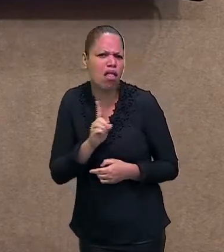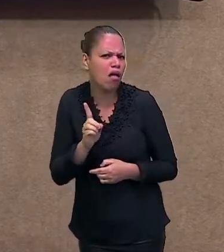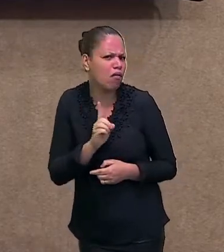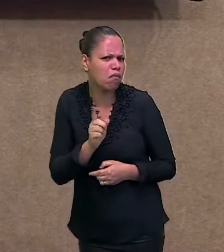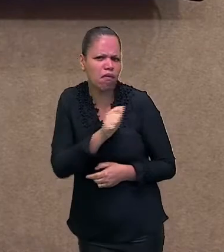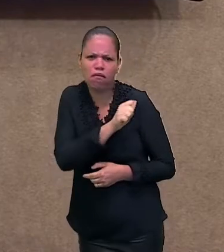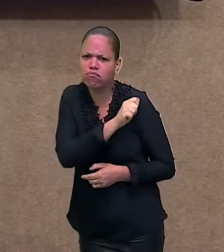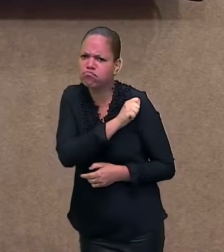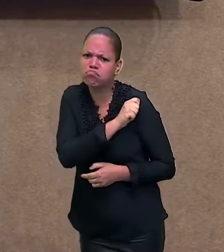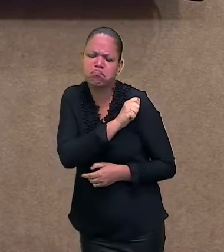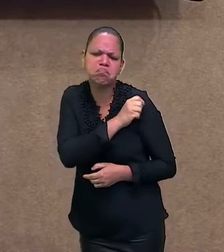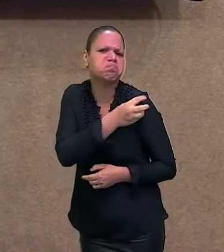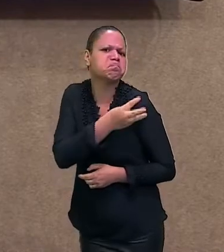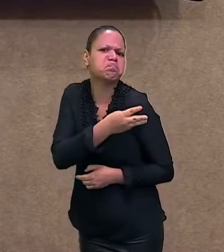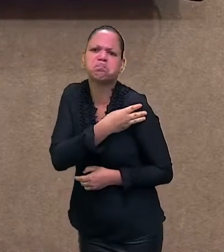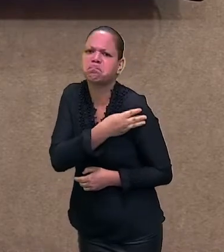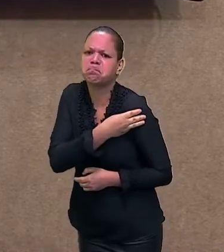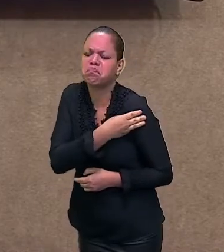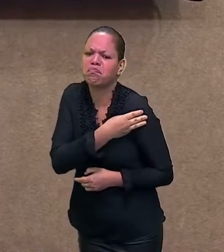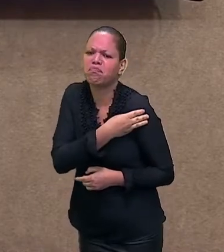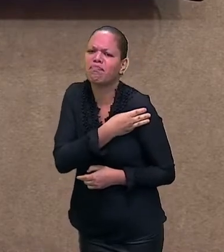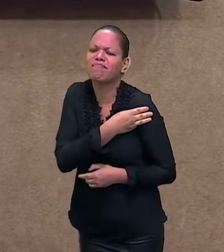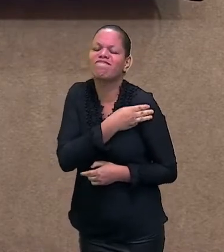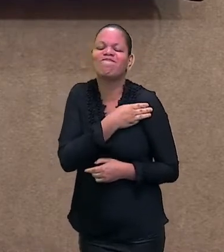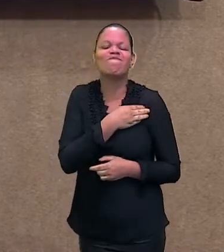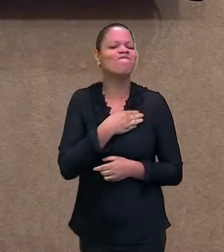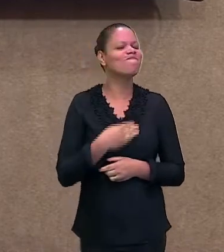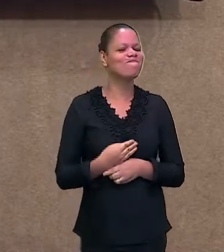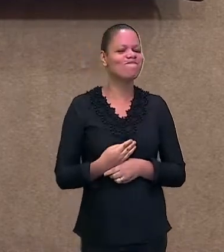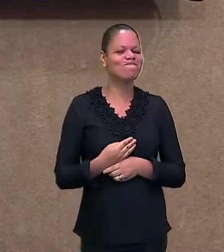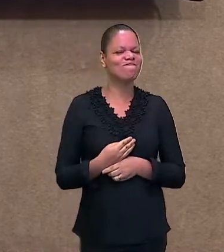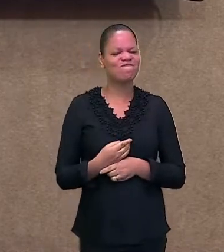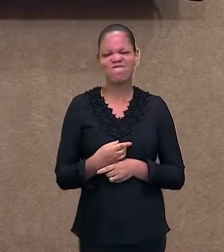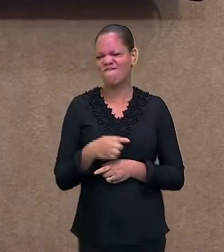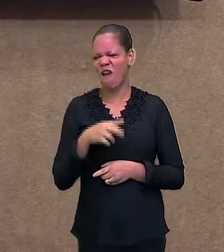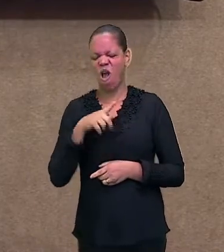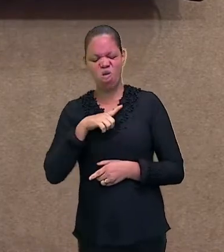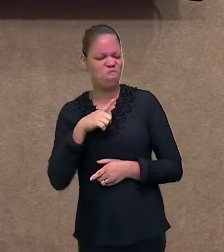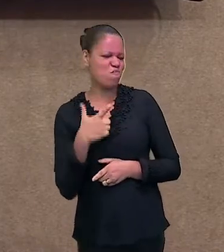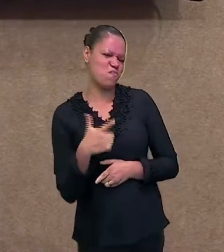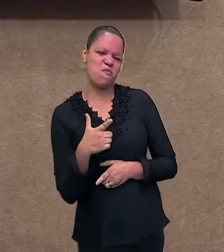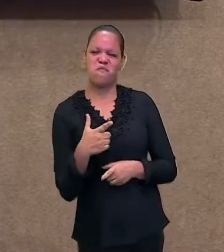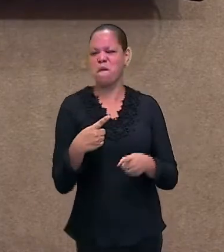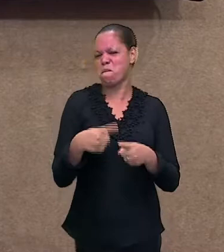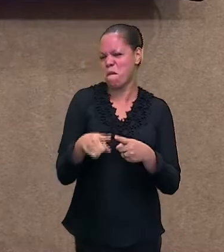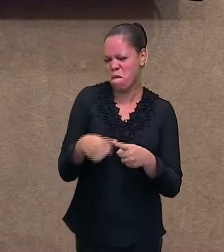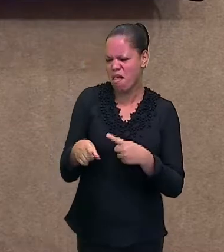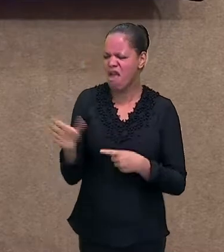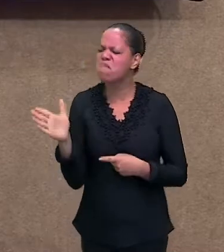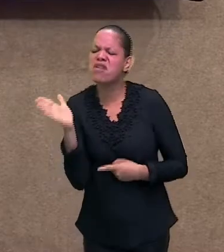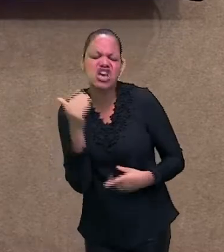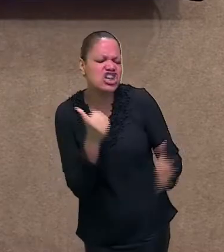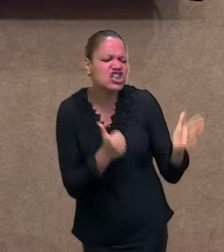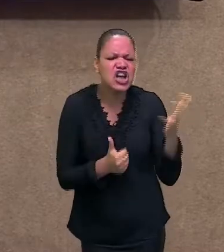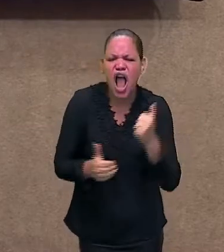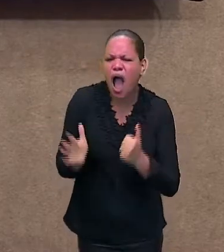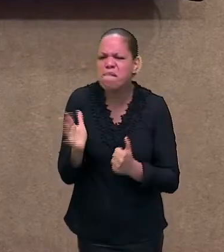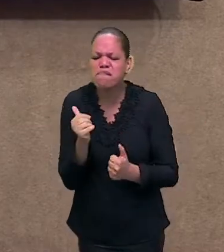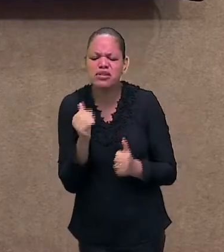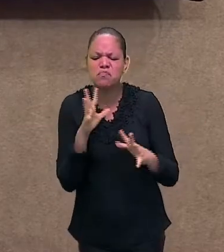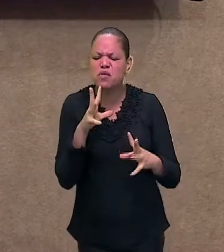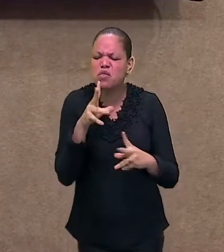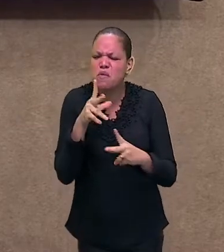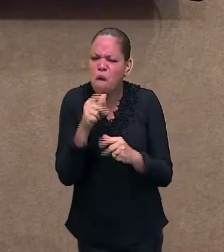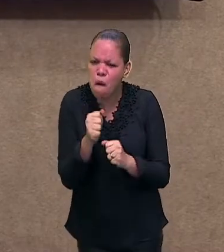participar também. É um assunto que interessa a todos. Chama a mamãe, chama o papai, quem estiver aí, vamos participar